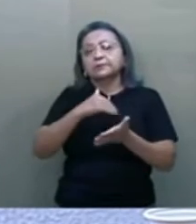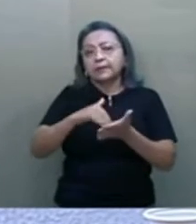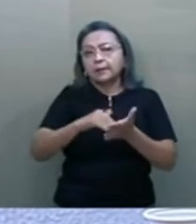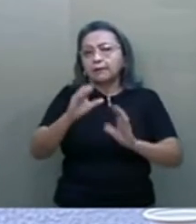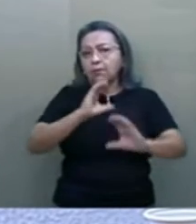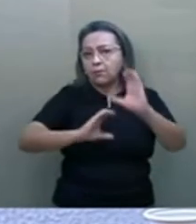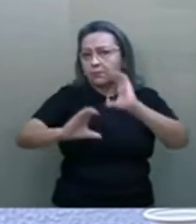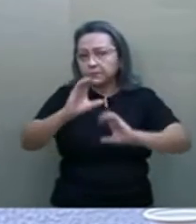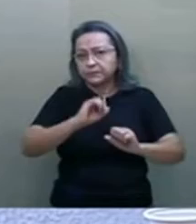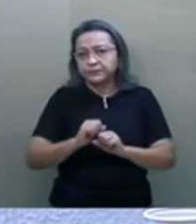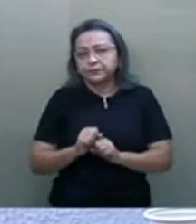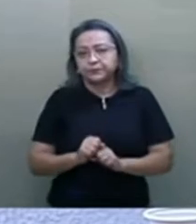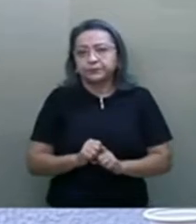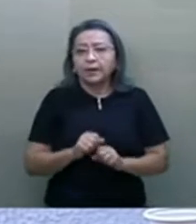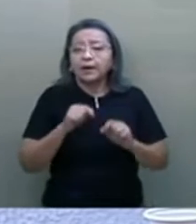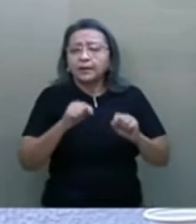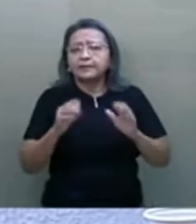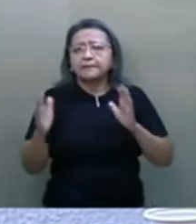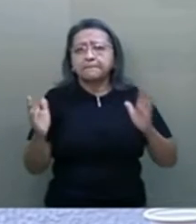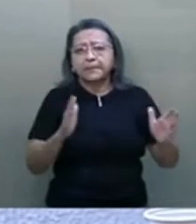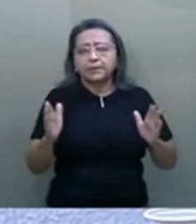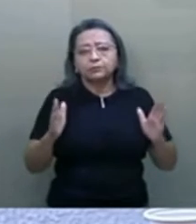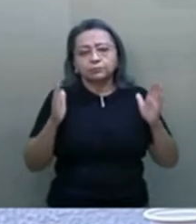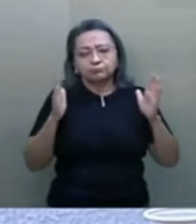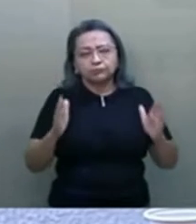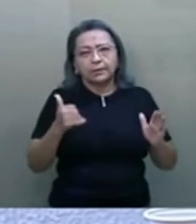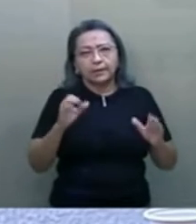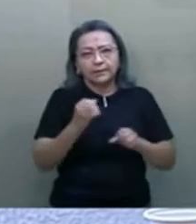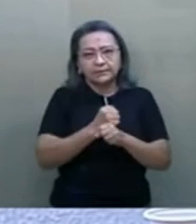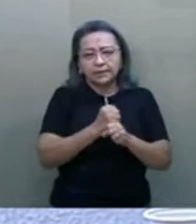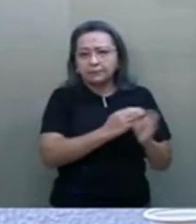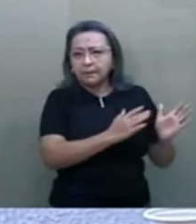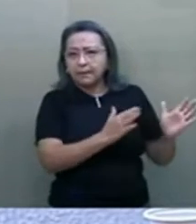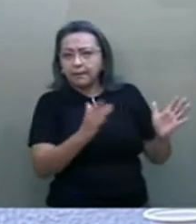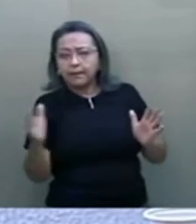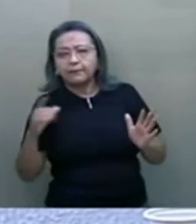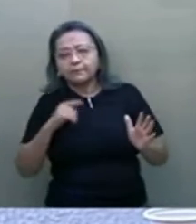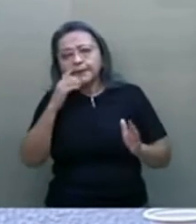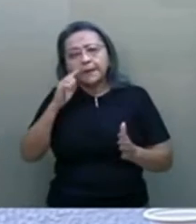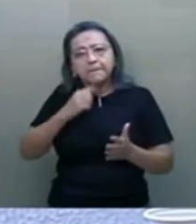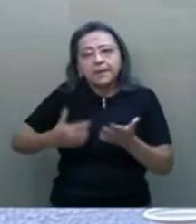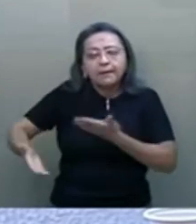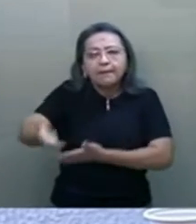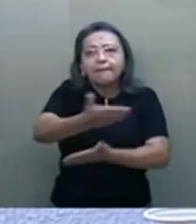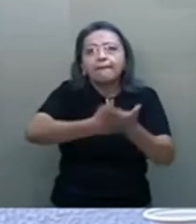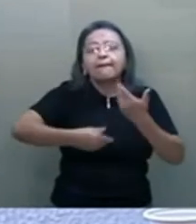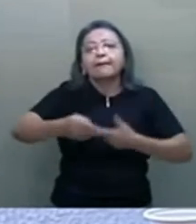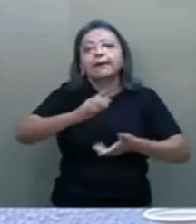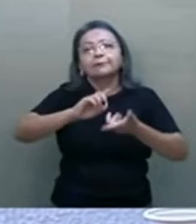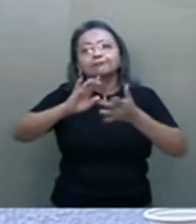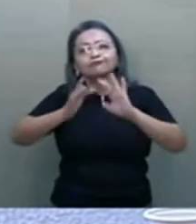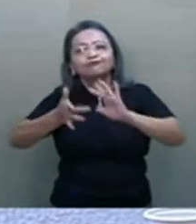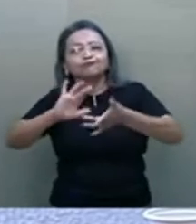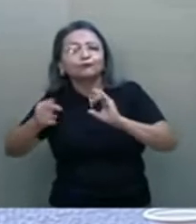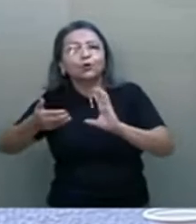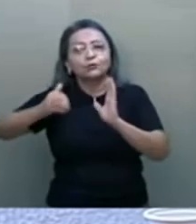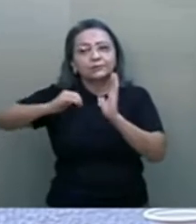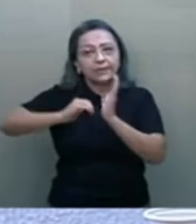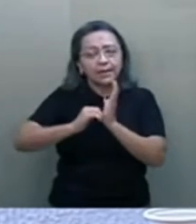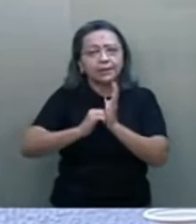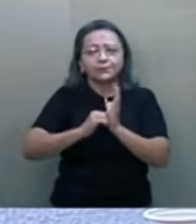Telecomunicações. E, nesse período, eu devo dizer que a interação com o Senado Federal foi muito rica